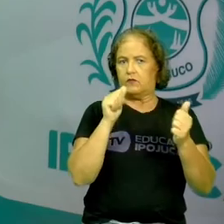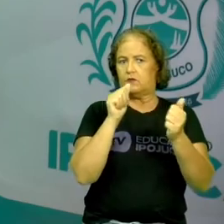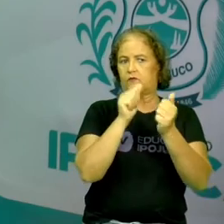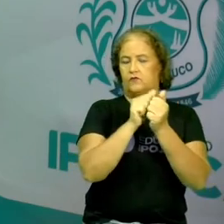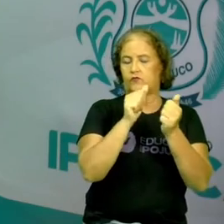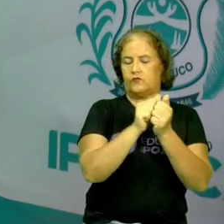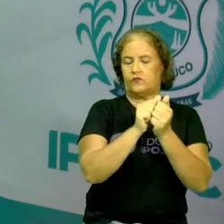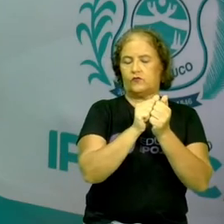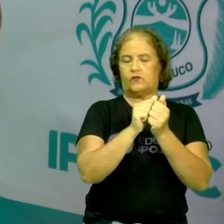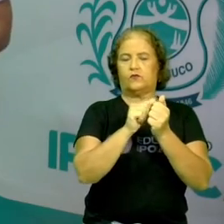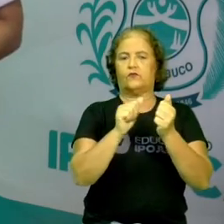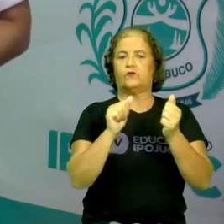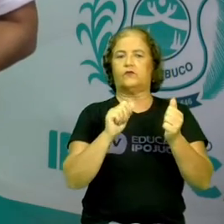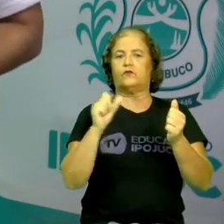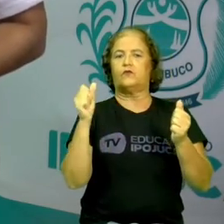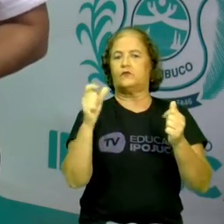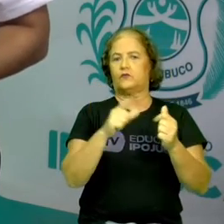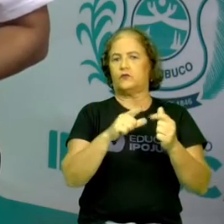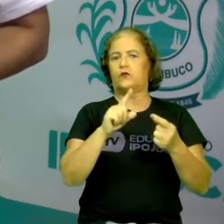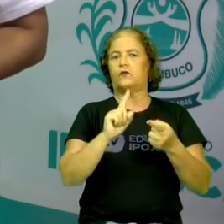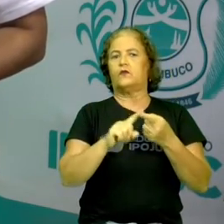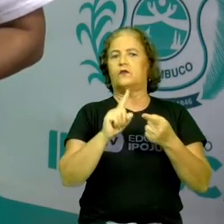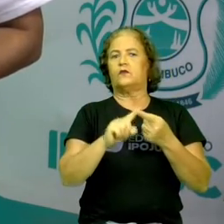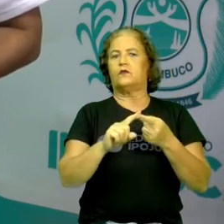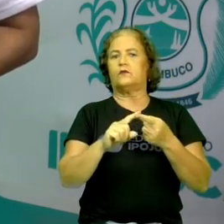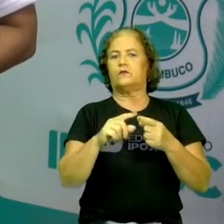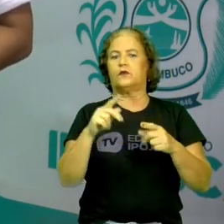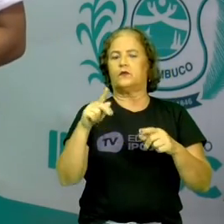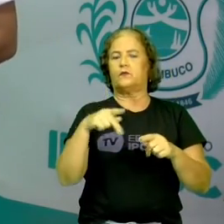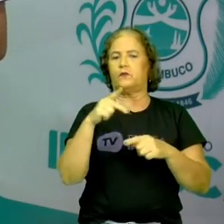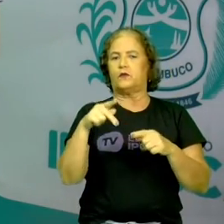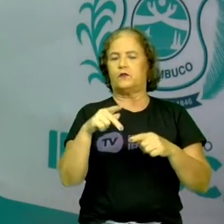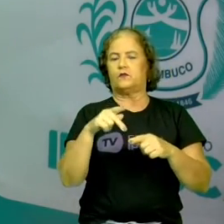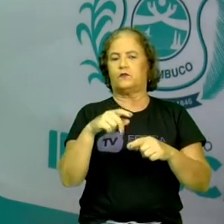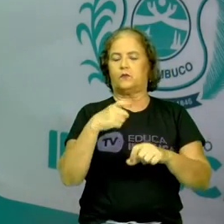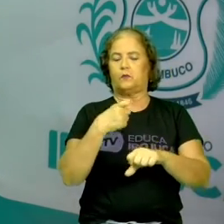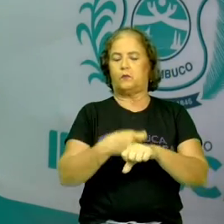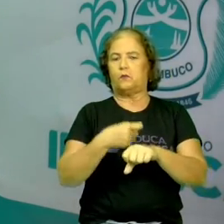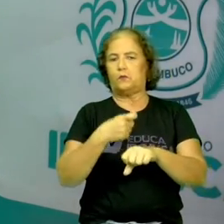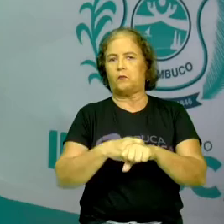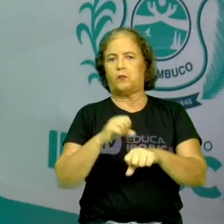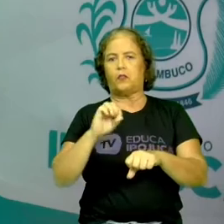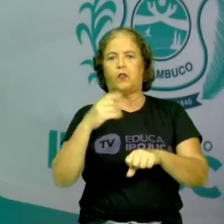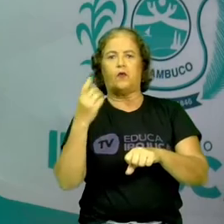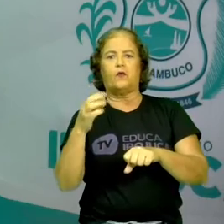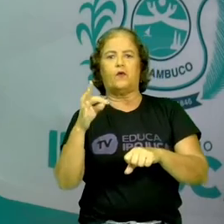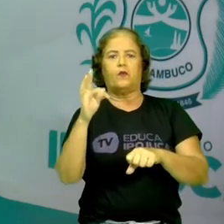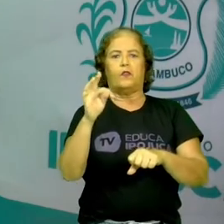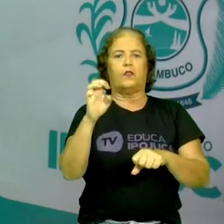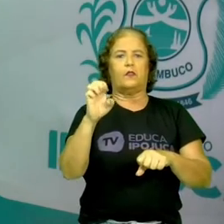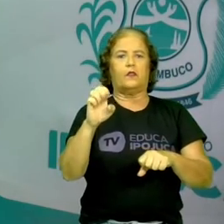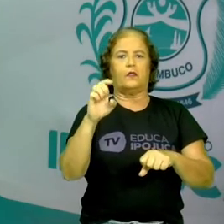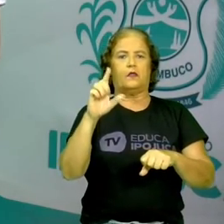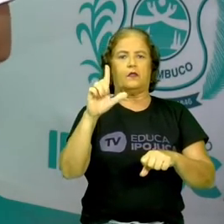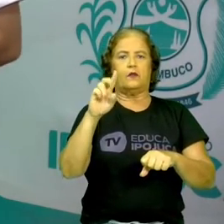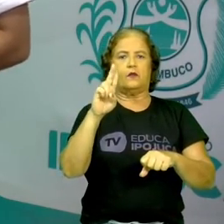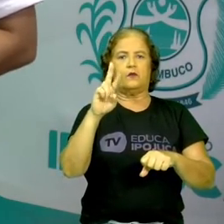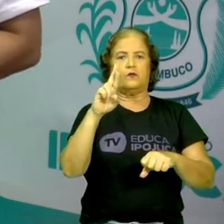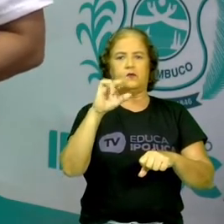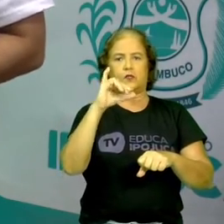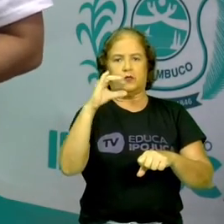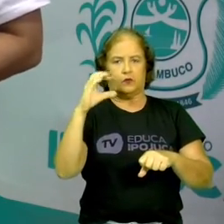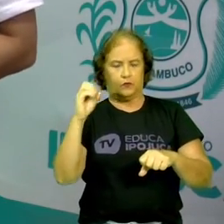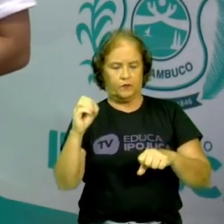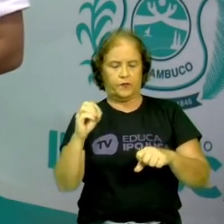rochosos ou planetas telúricos. Agora, a gente vai ver os planetas exteriores.